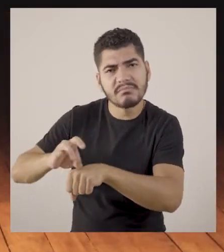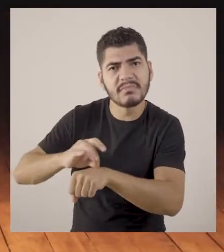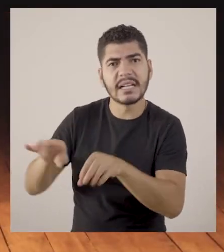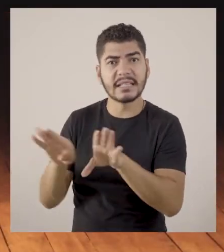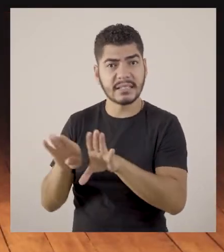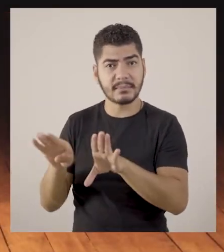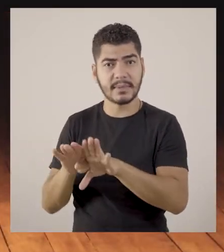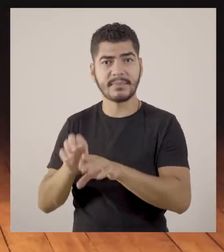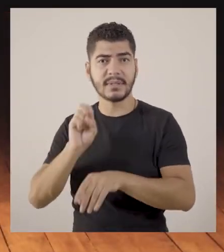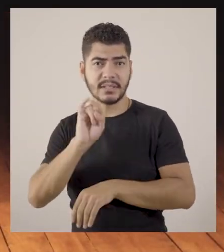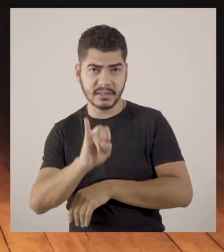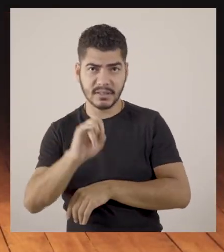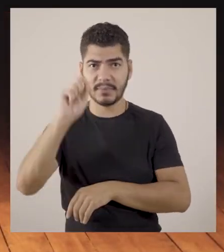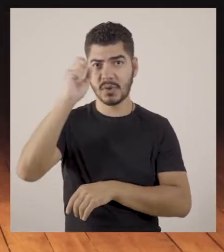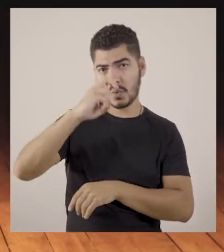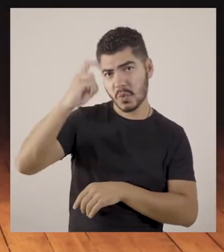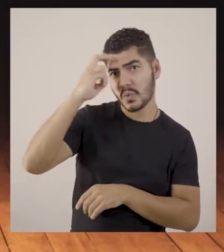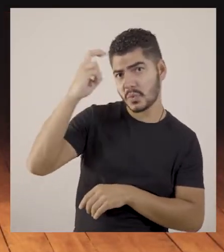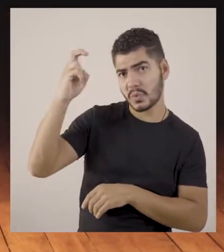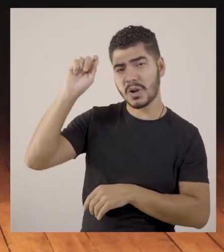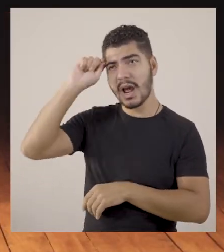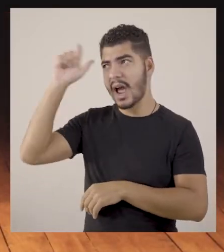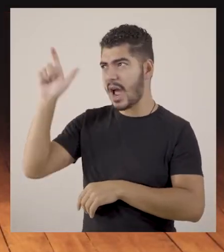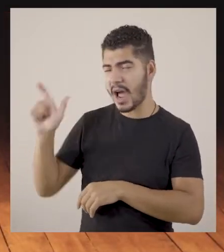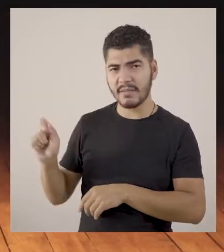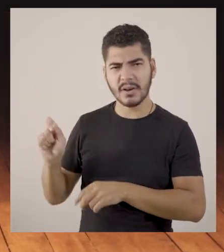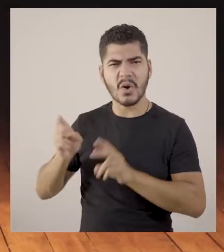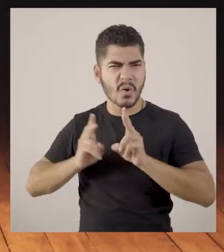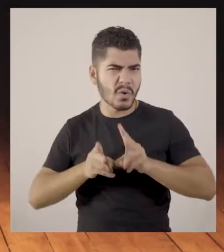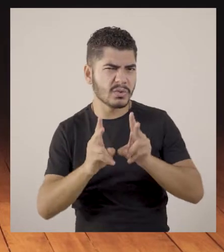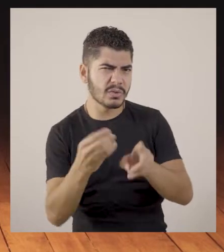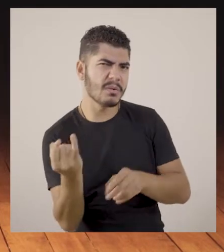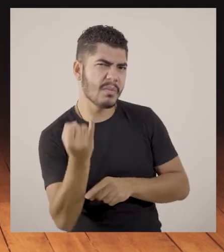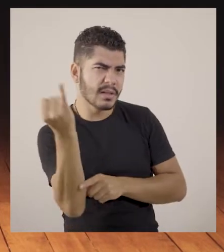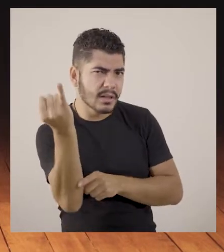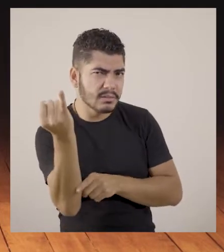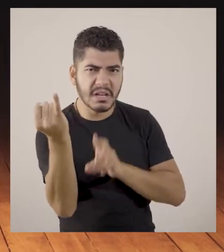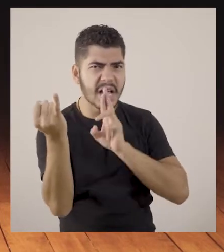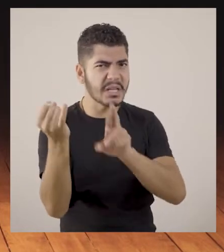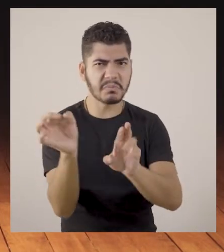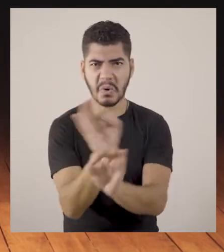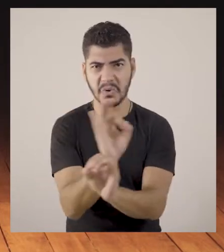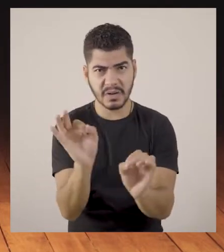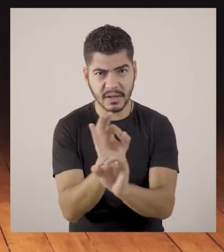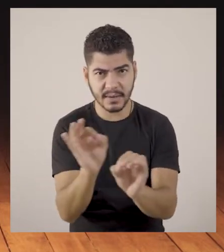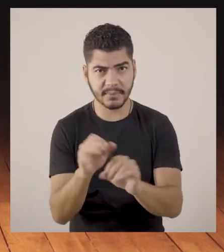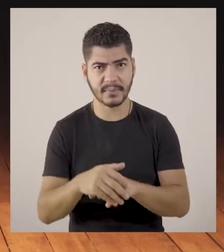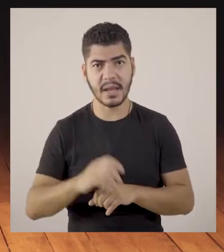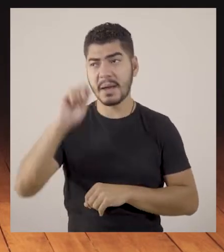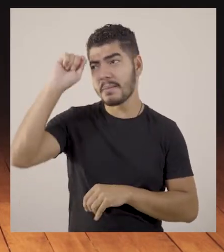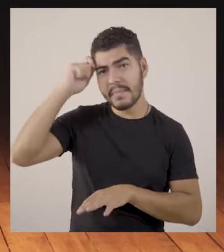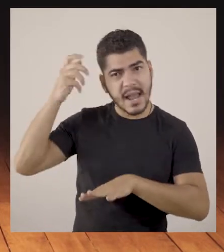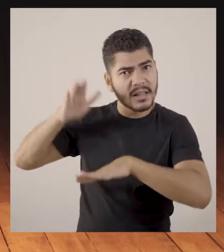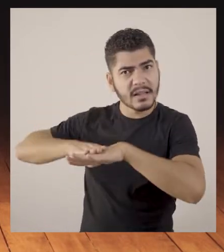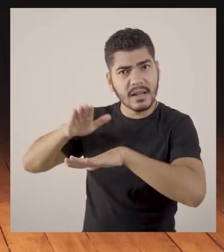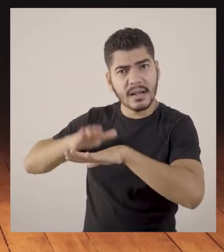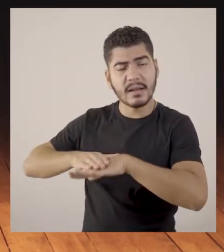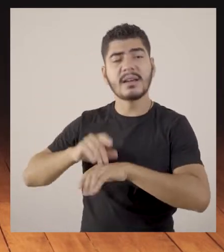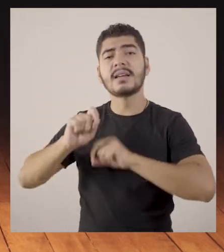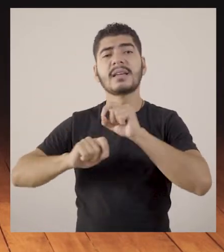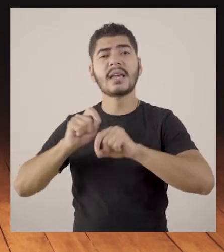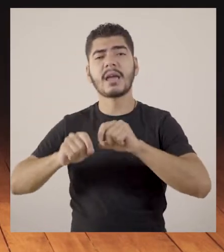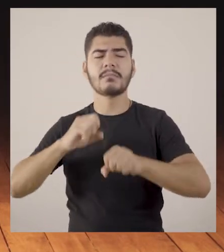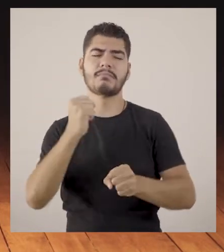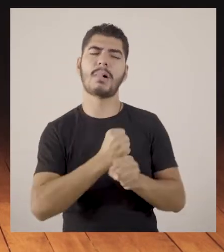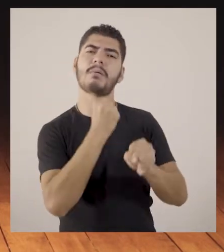afro-brasileira foi e continua sendo importante para o país, tu vai responder não. Os pretos foi quem produziu,